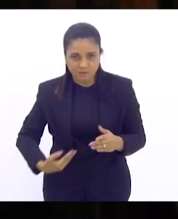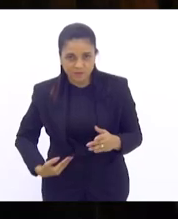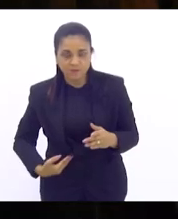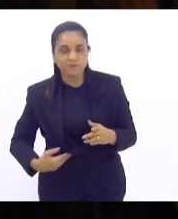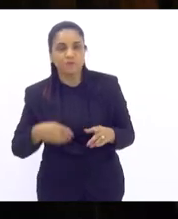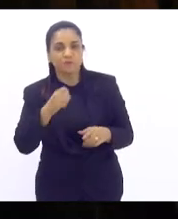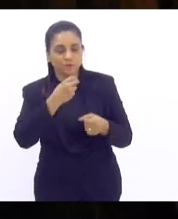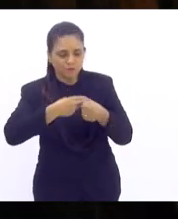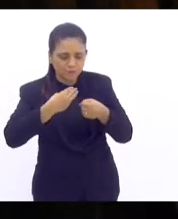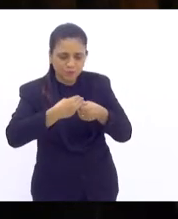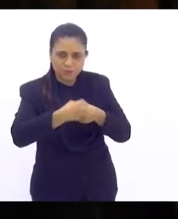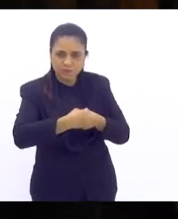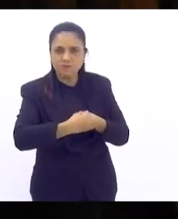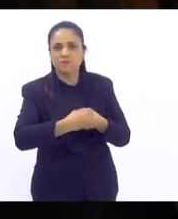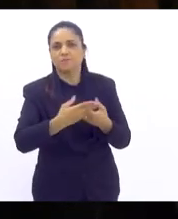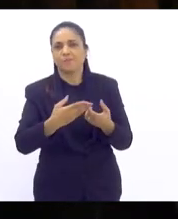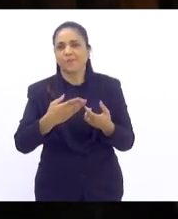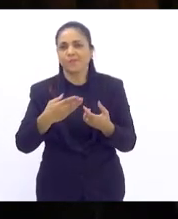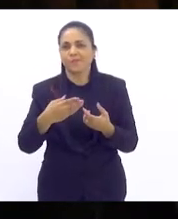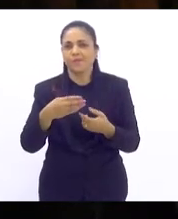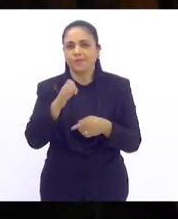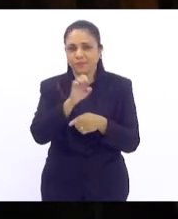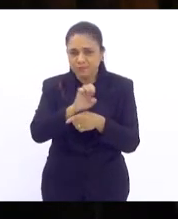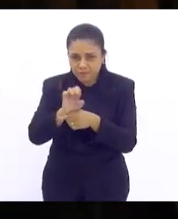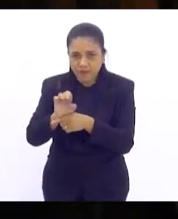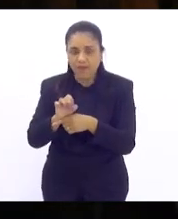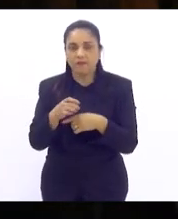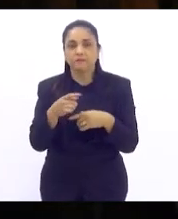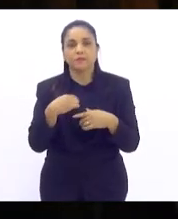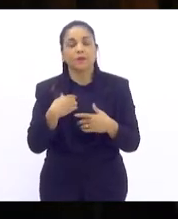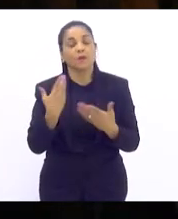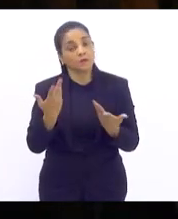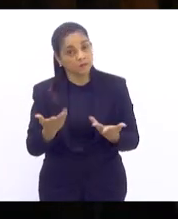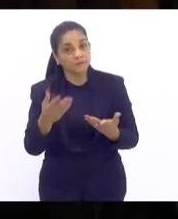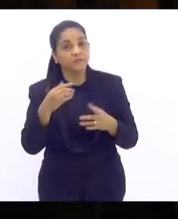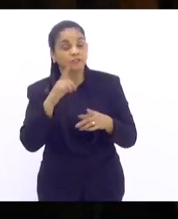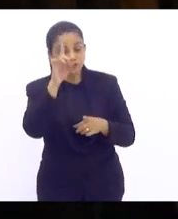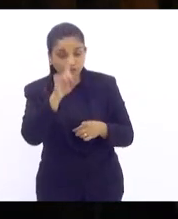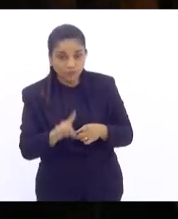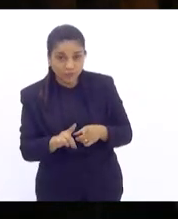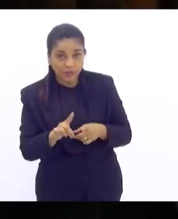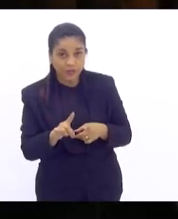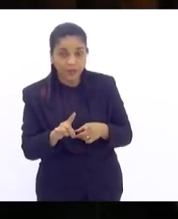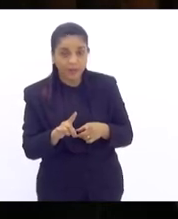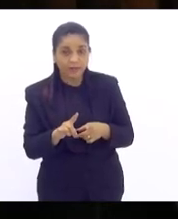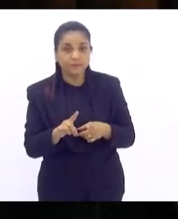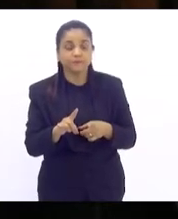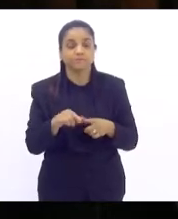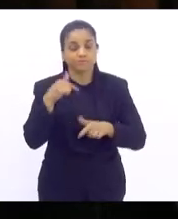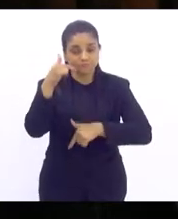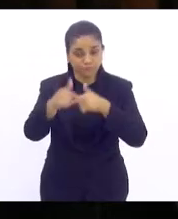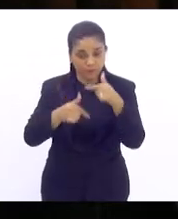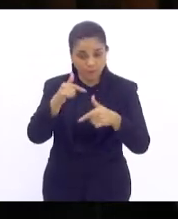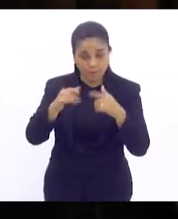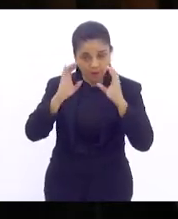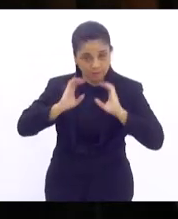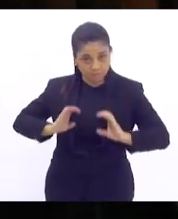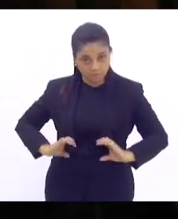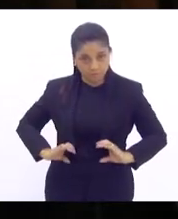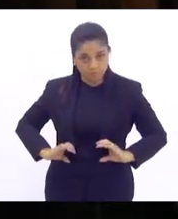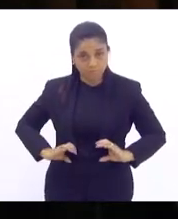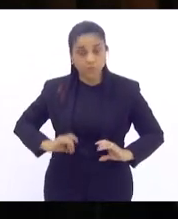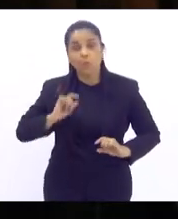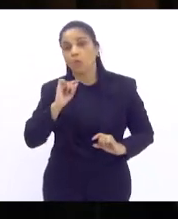municípios. Pois bem, entender que parte desse direito, desse exercício à cidadania é